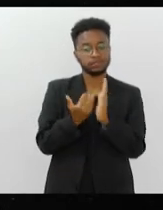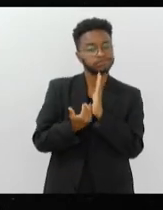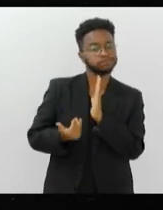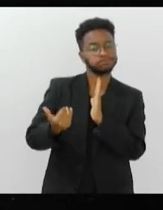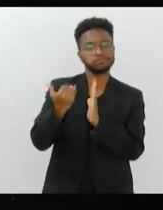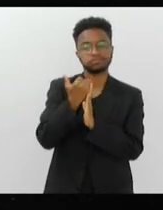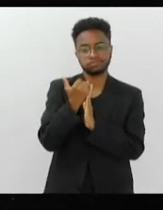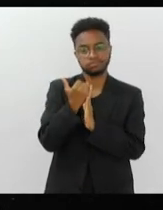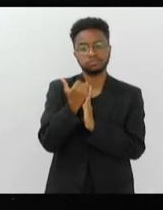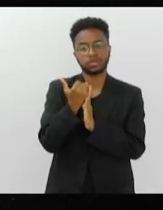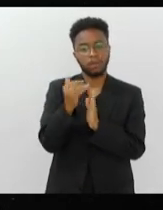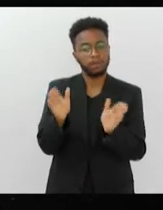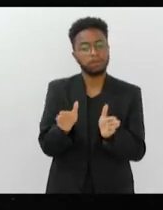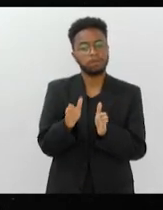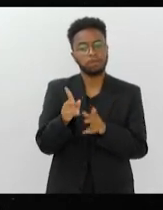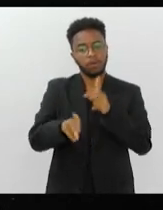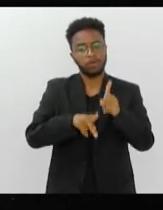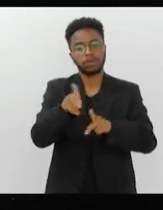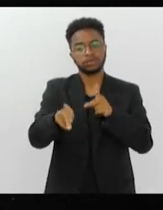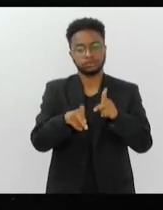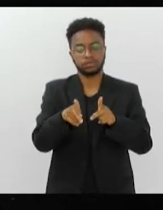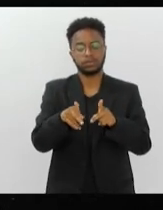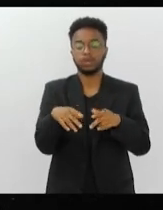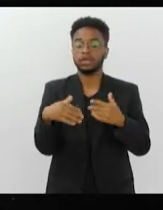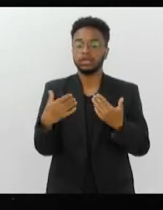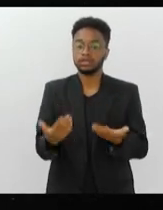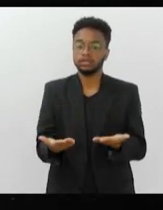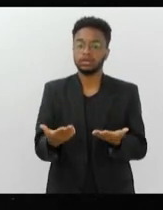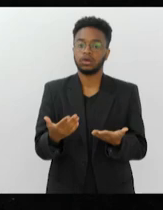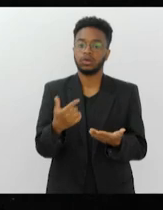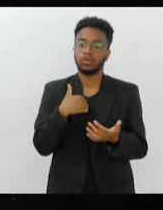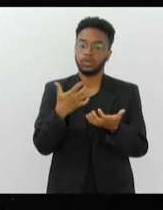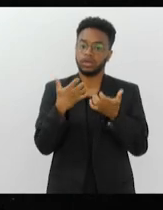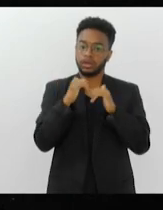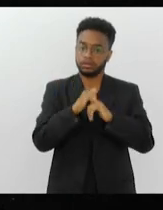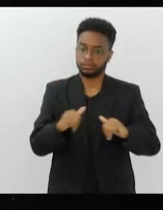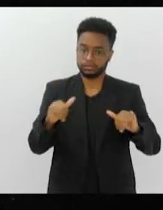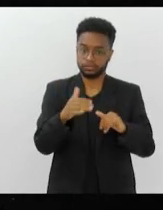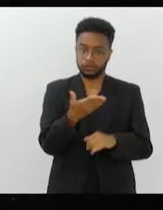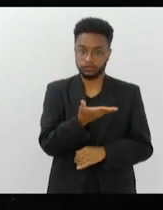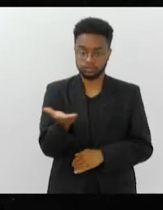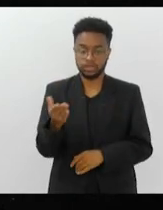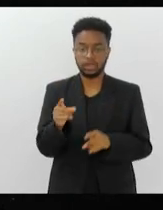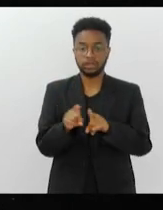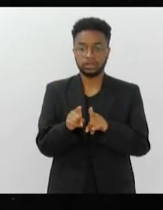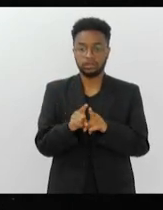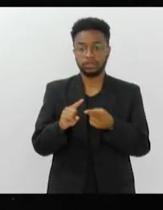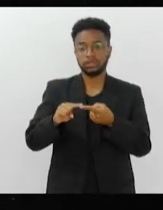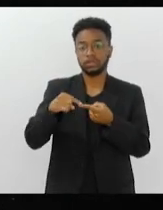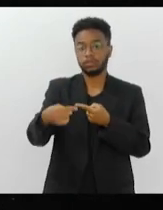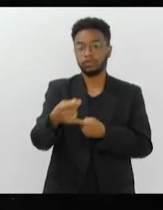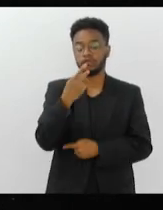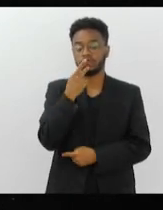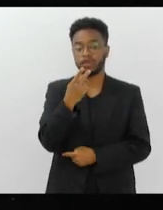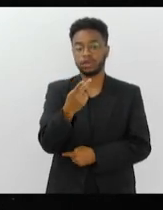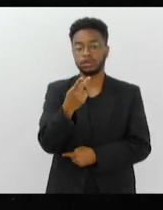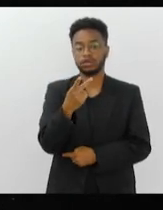número de população. Então é esse o que eu queria dizer. E no segundo momento é sobre a questão